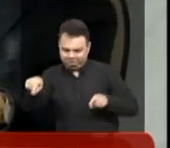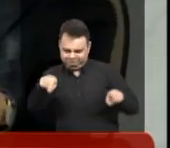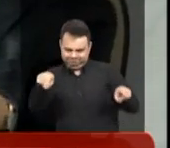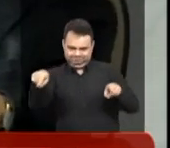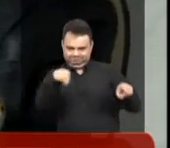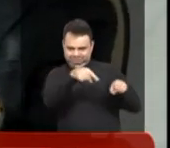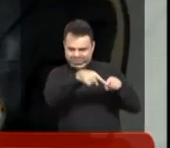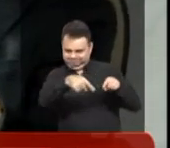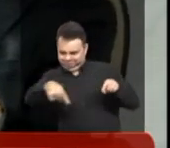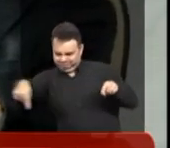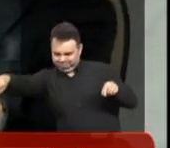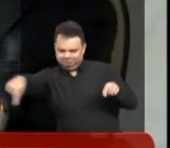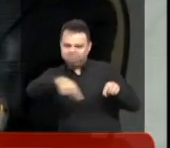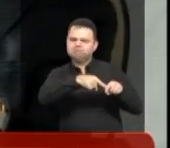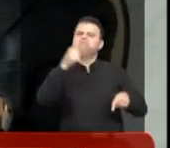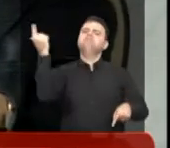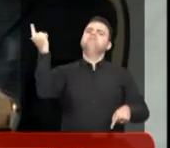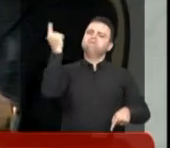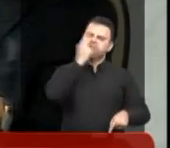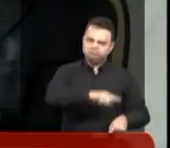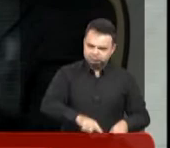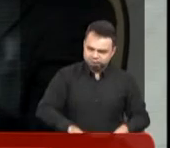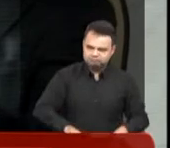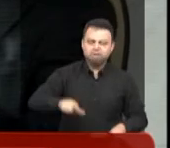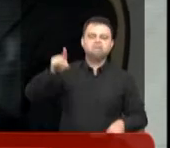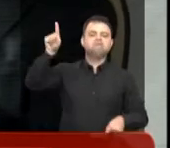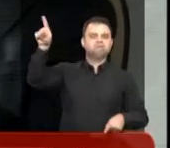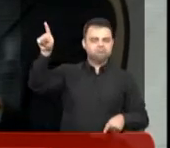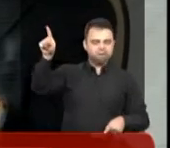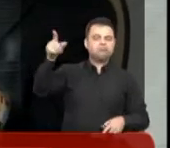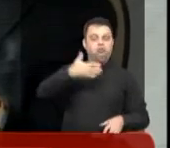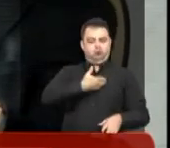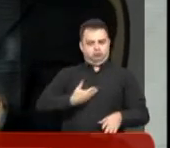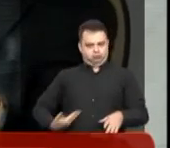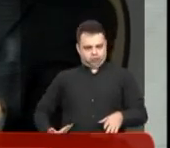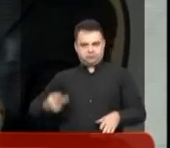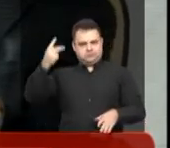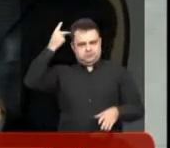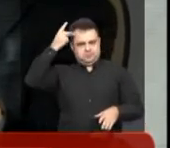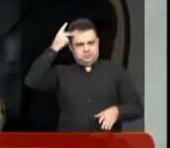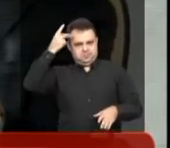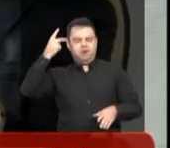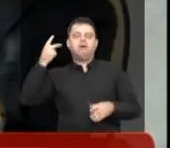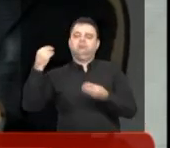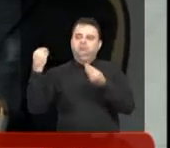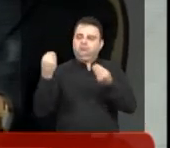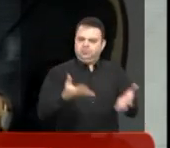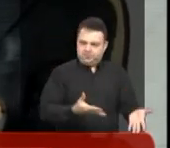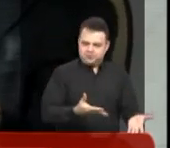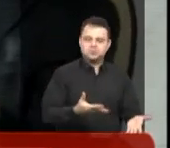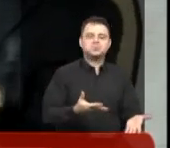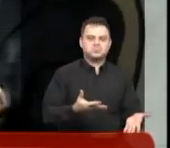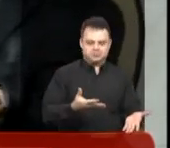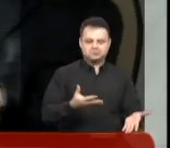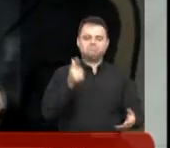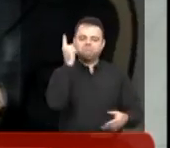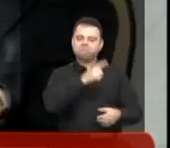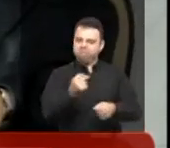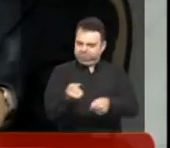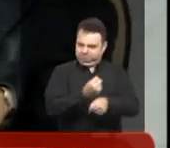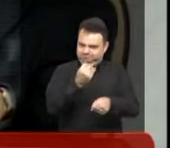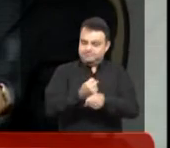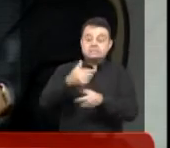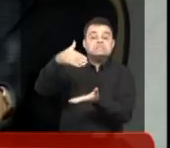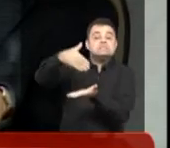Tobriá, e nós conseguimos trazer para cá o programa Melhor Caminho. Essa estrada foi contemplada no programa Melhor Caminho. O secretário